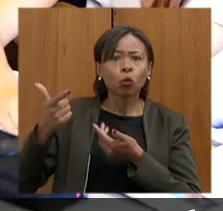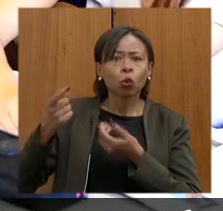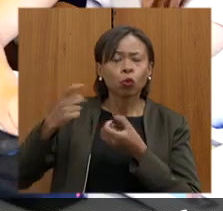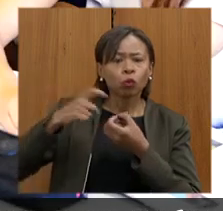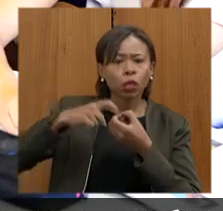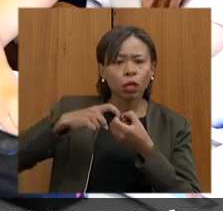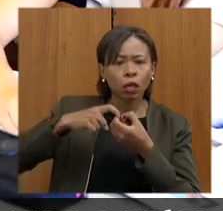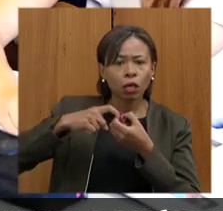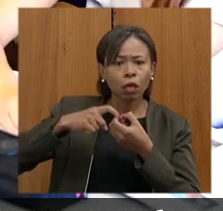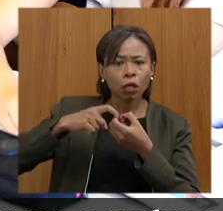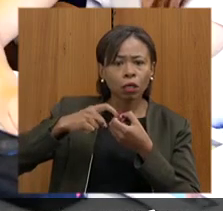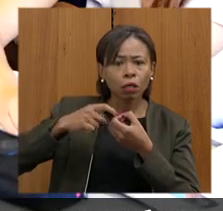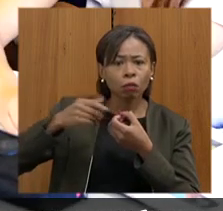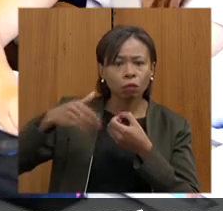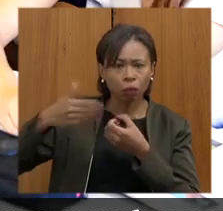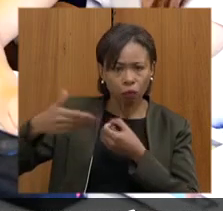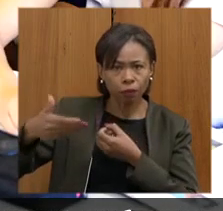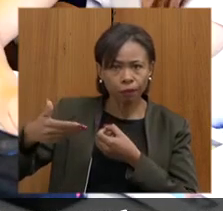Pode passar, por favor?